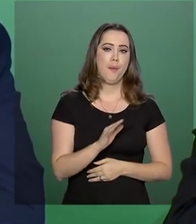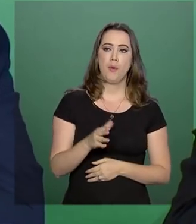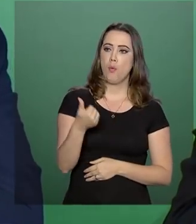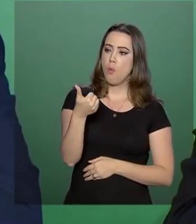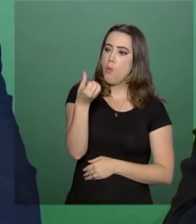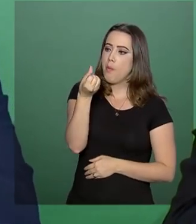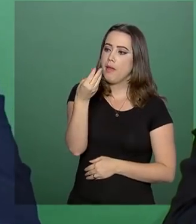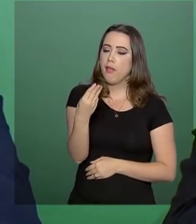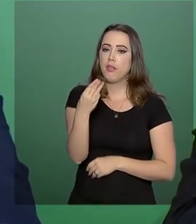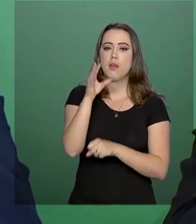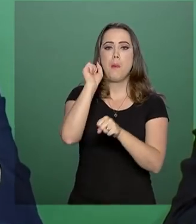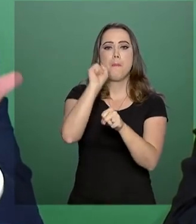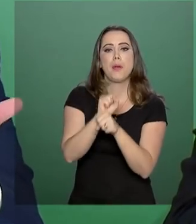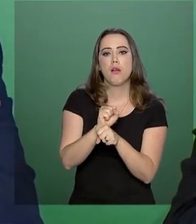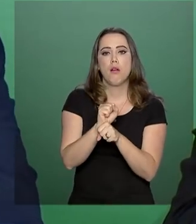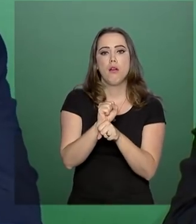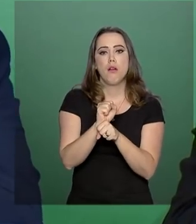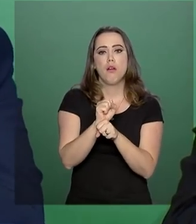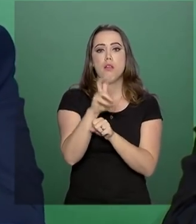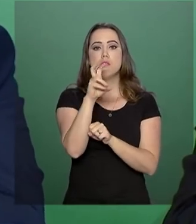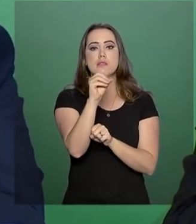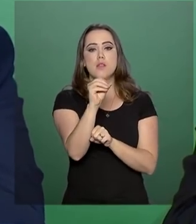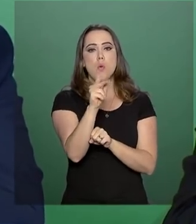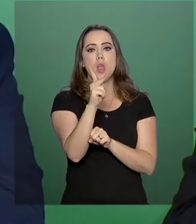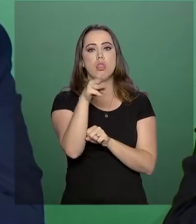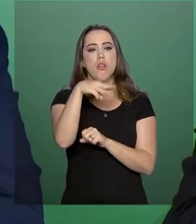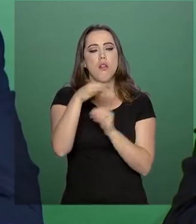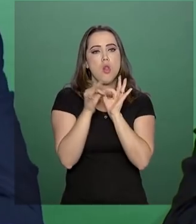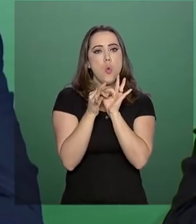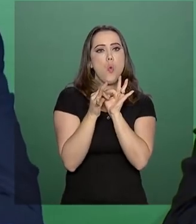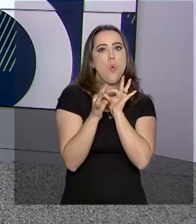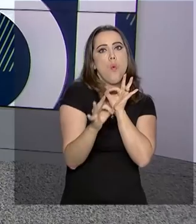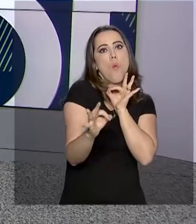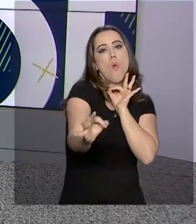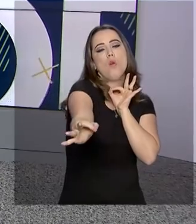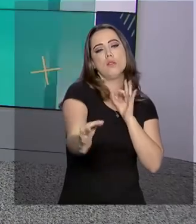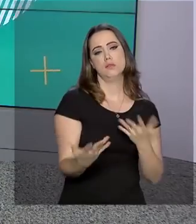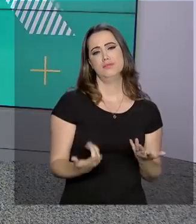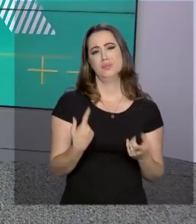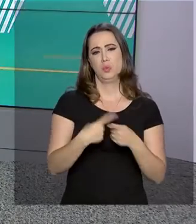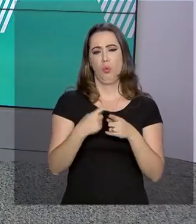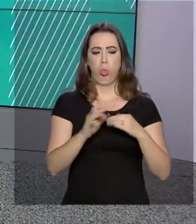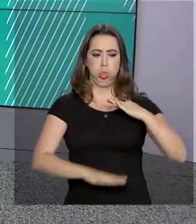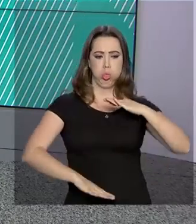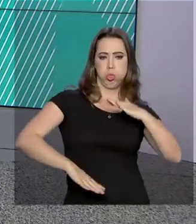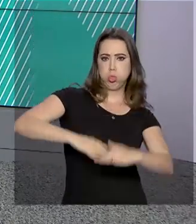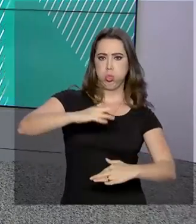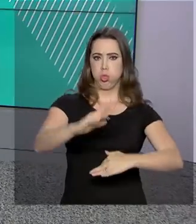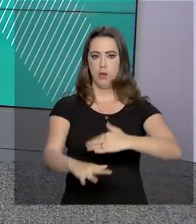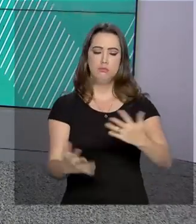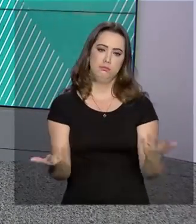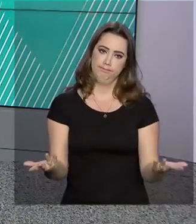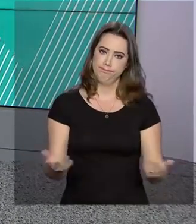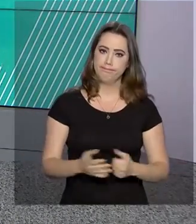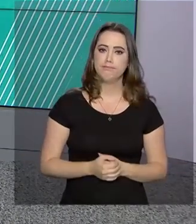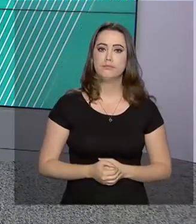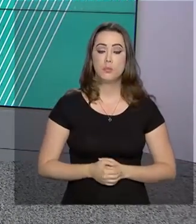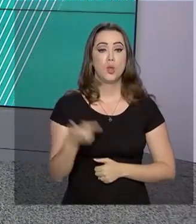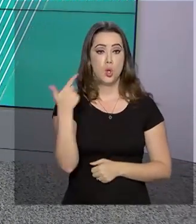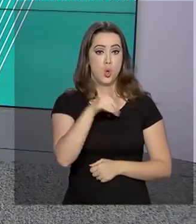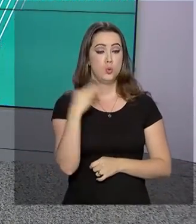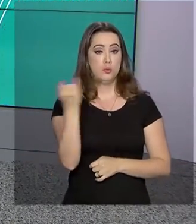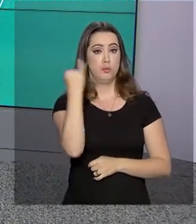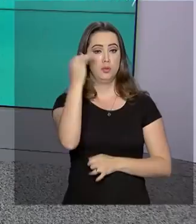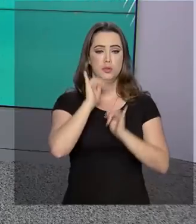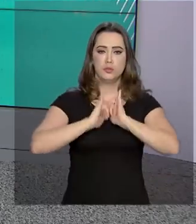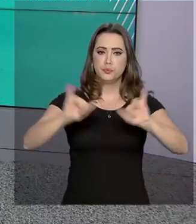Pará, com 50 quilômetros de fila devido a atoleiros. E uma outra medida anunciada é a exigência de